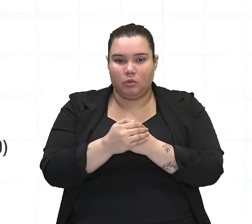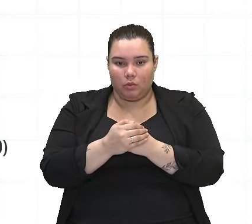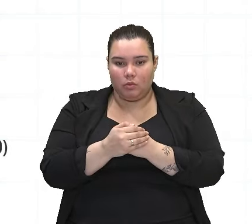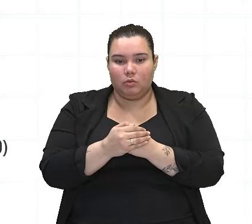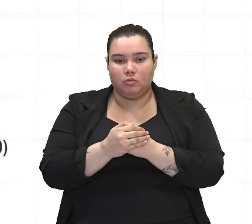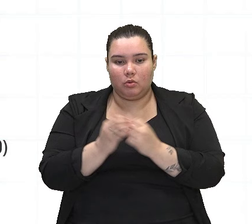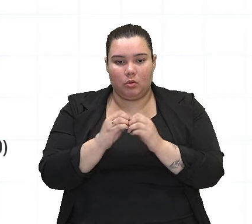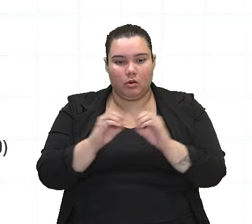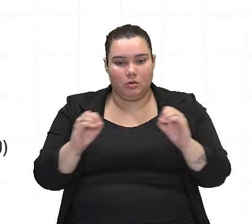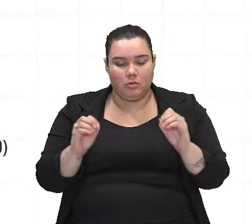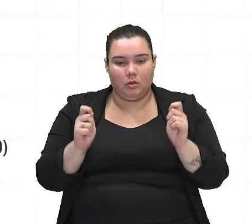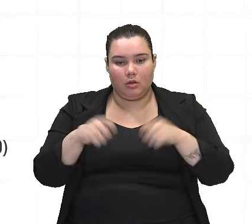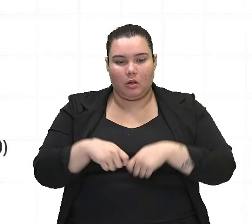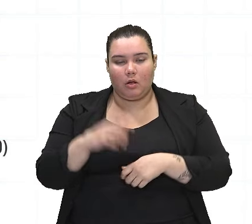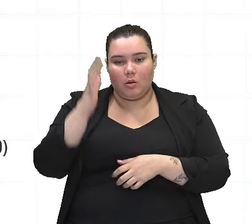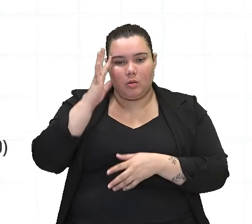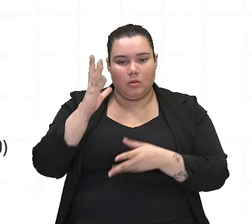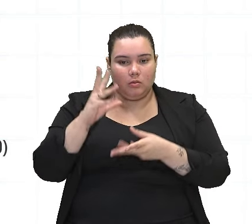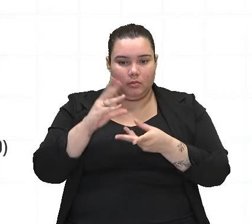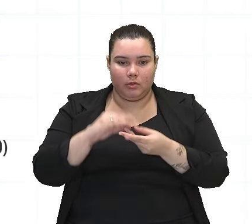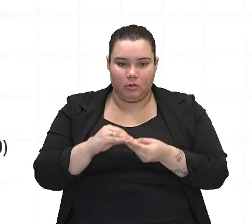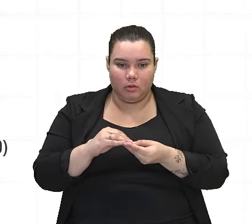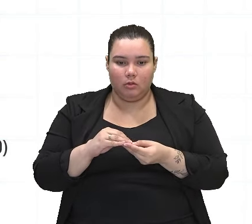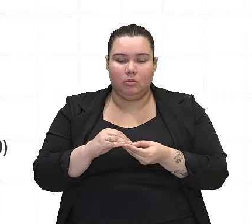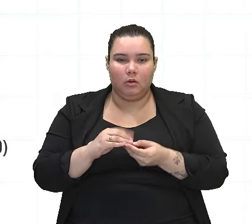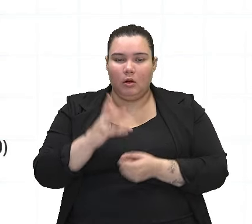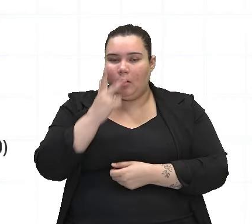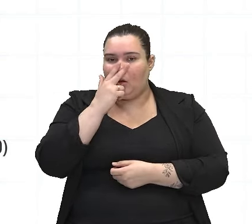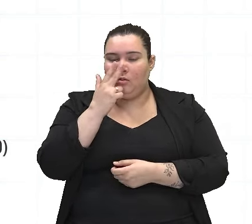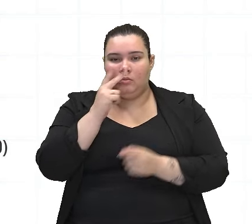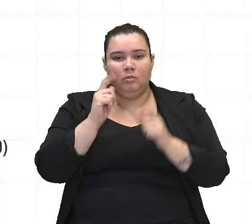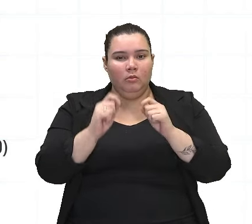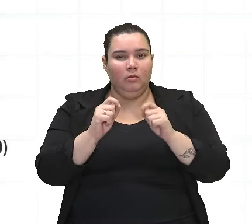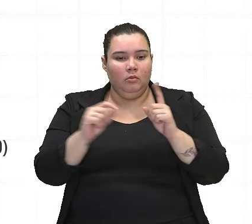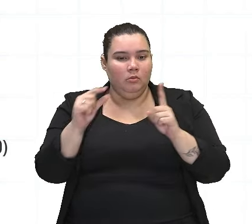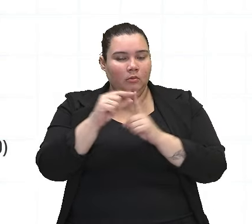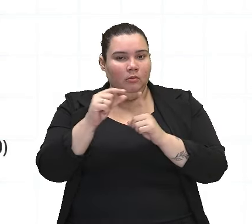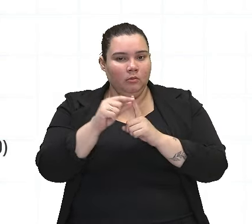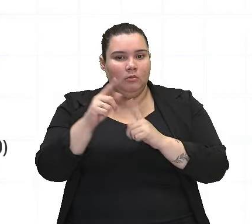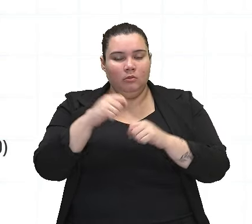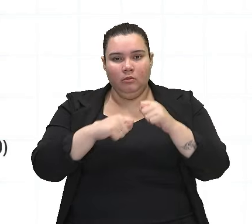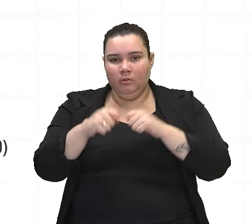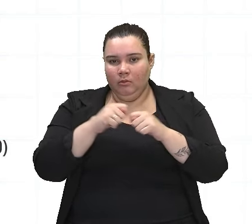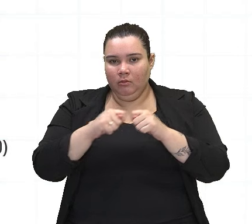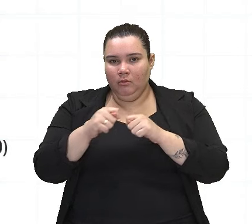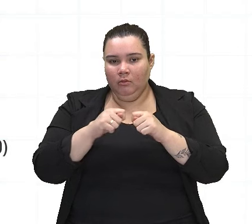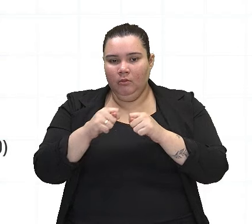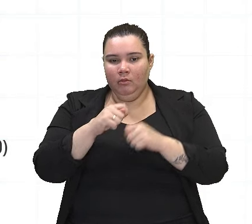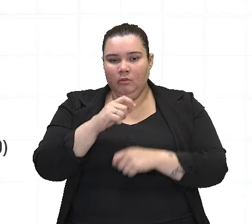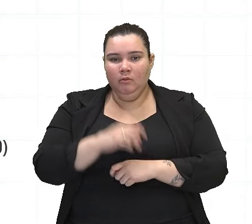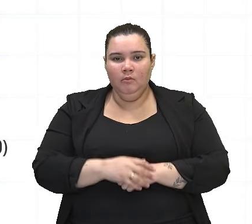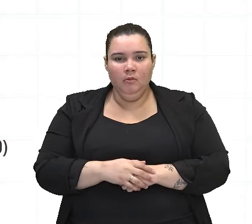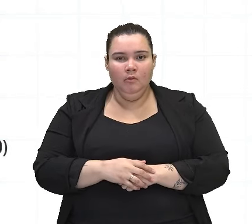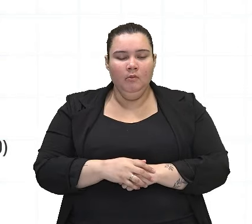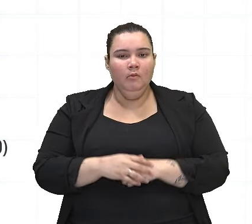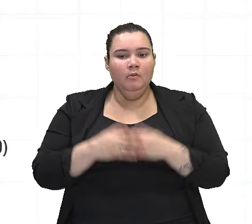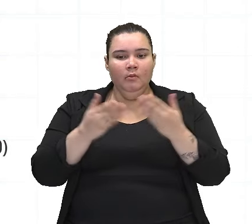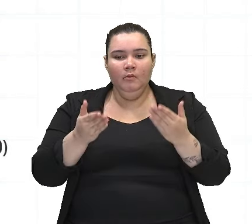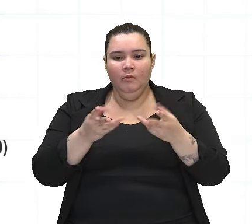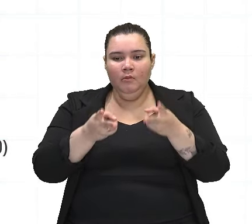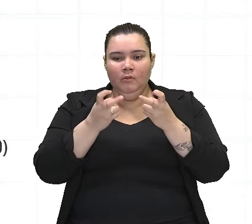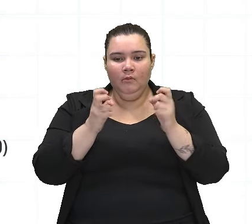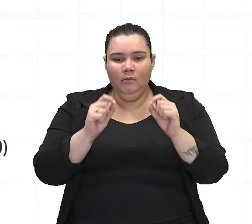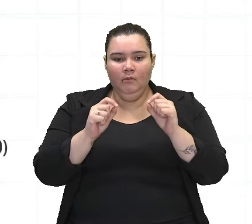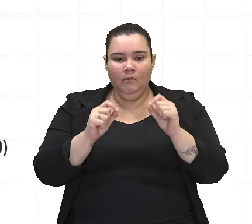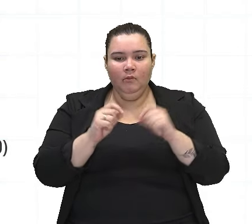facilmente podemos subentender no contexto. É uma espécie de economia de palavras. Então, percebam que a